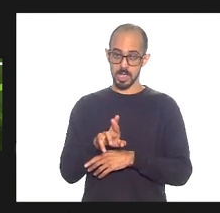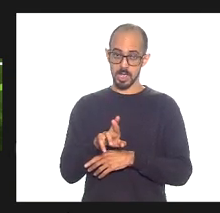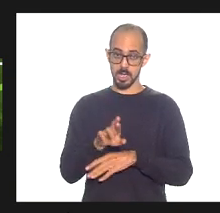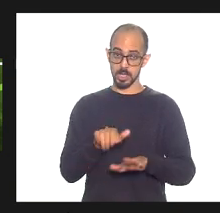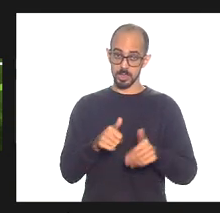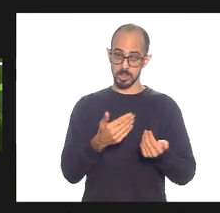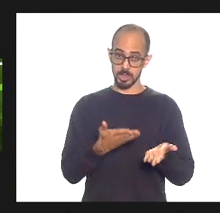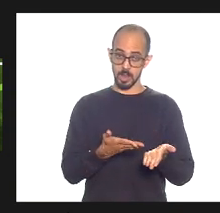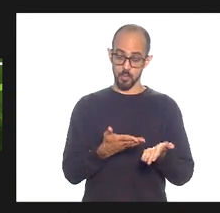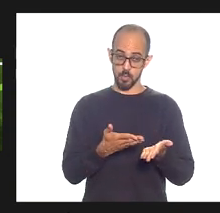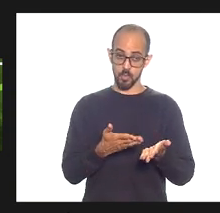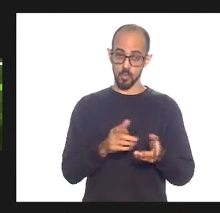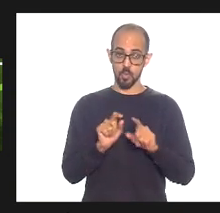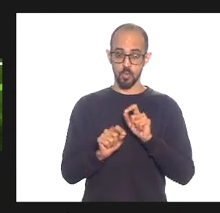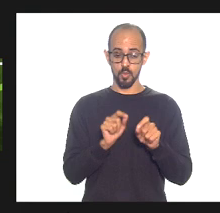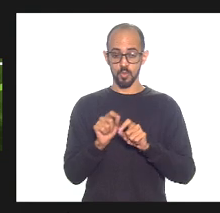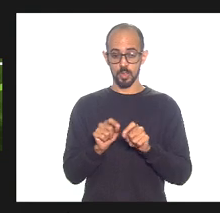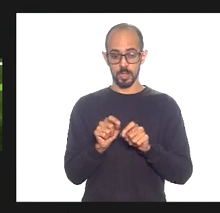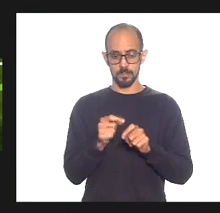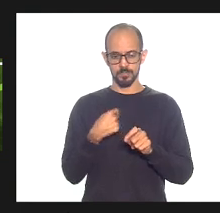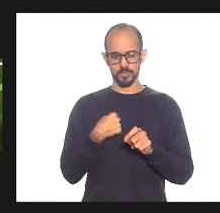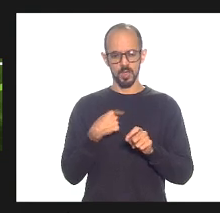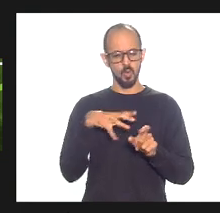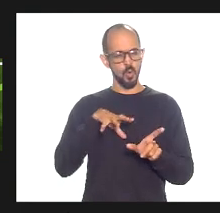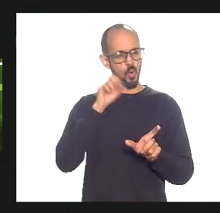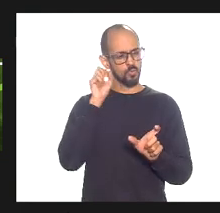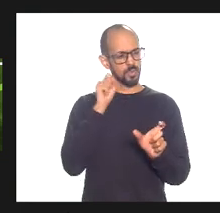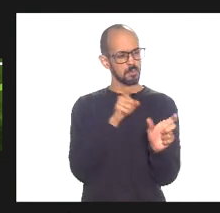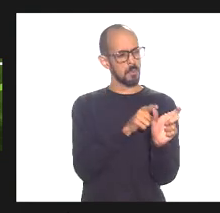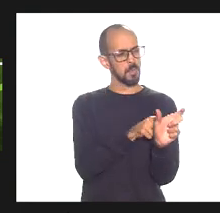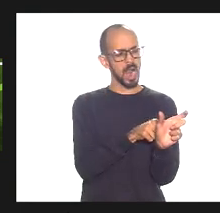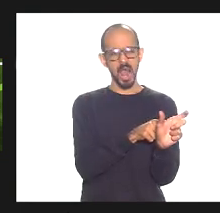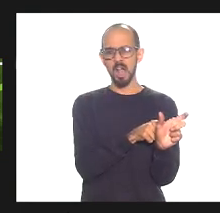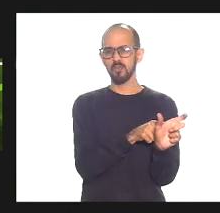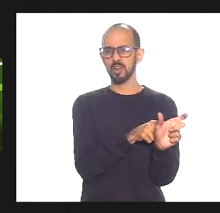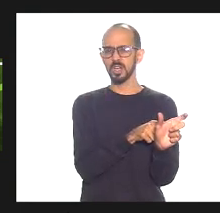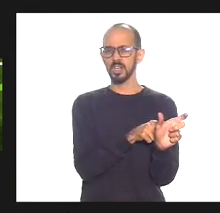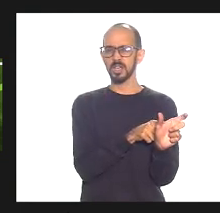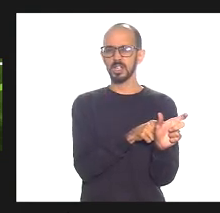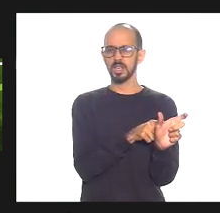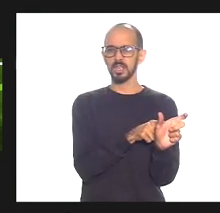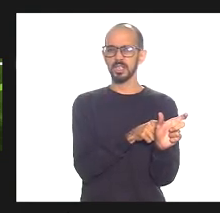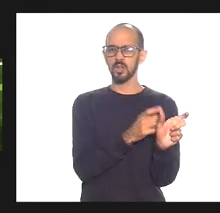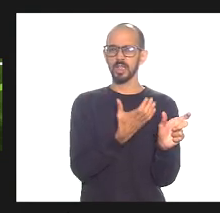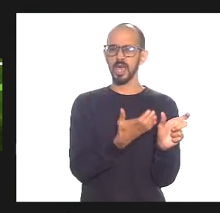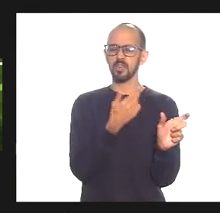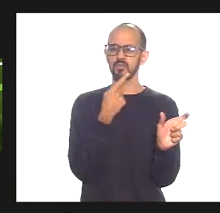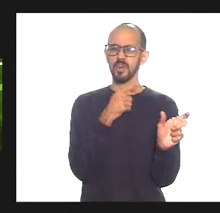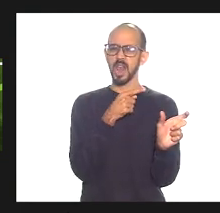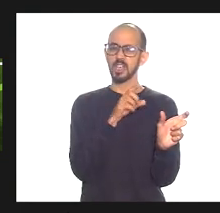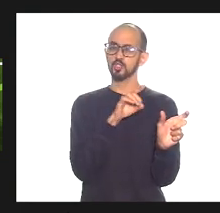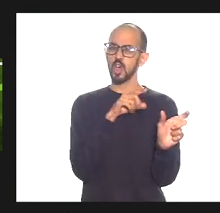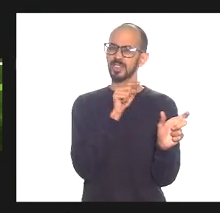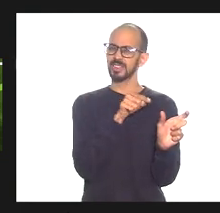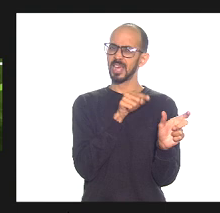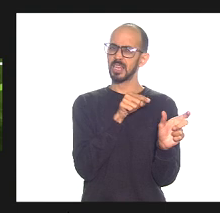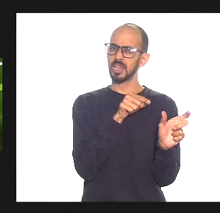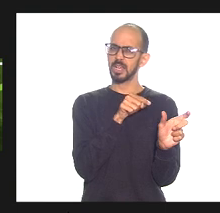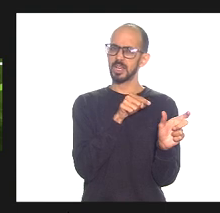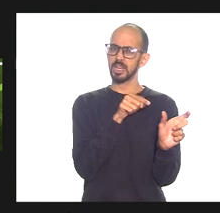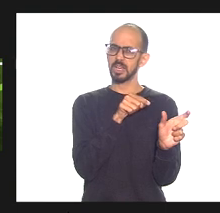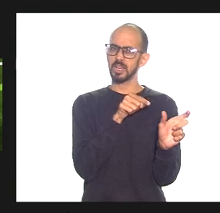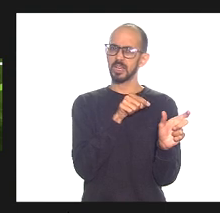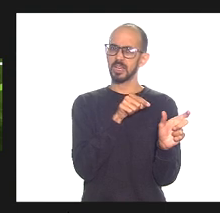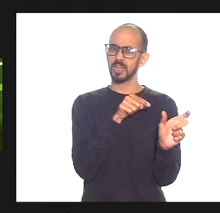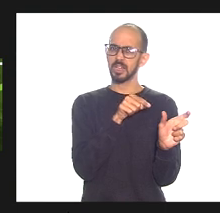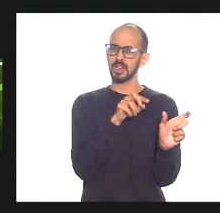essa eu ouvi uma palavra respeito muito minha querida amiga mas eu ouvi uma palavra que eu só quero tomar a palavra que é a palavra assodamento não